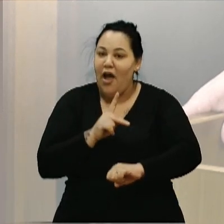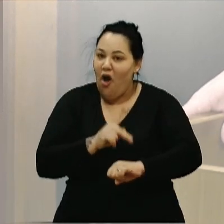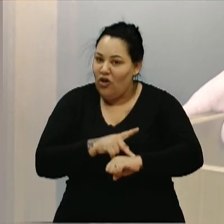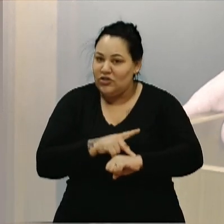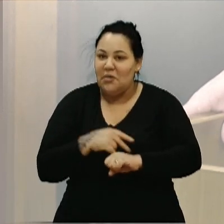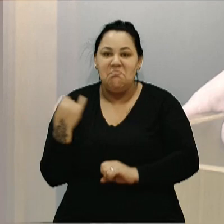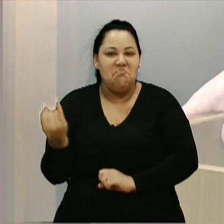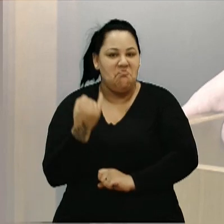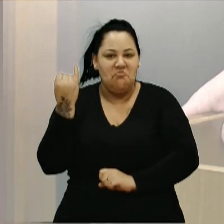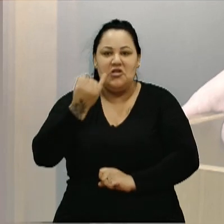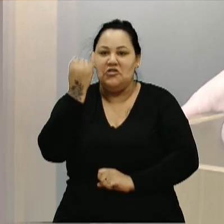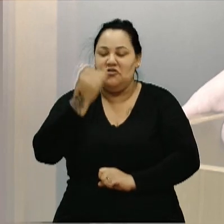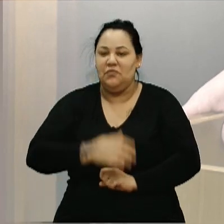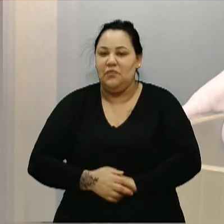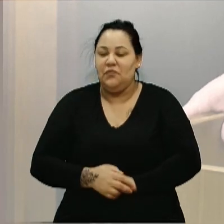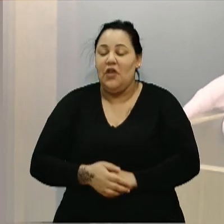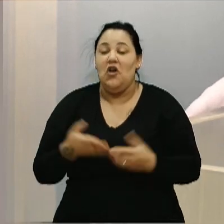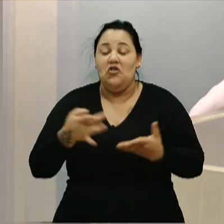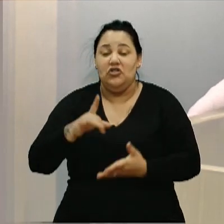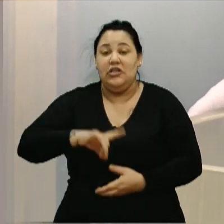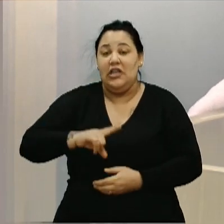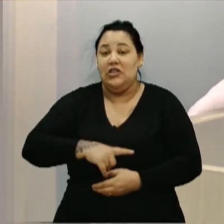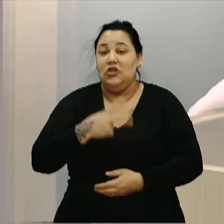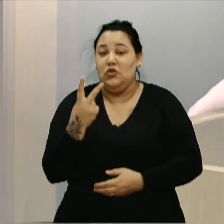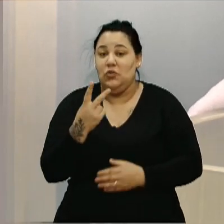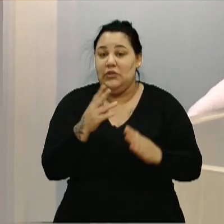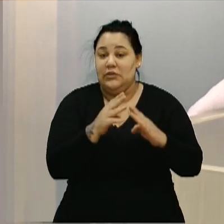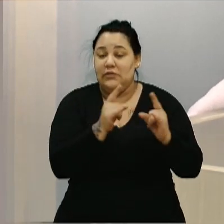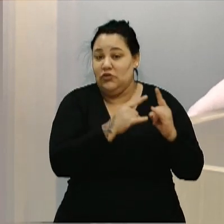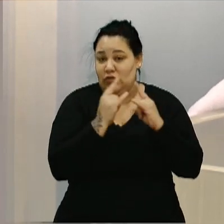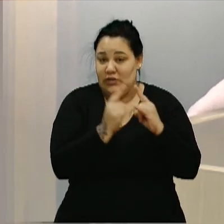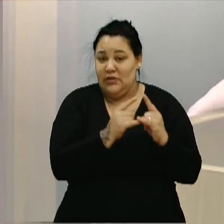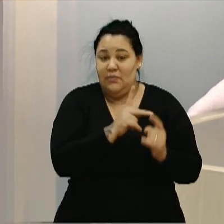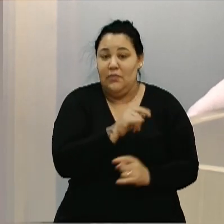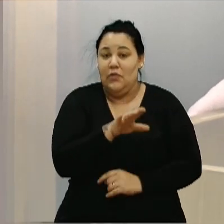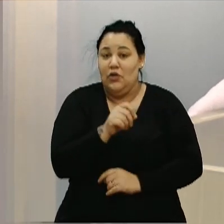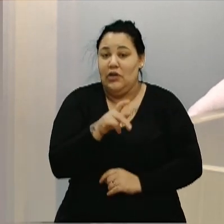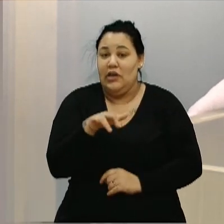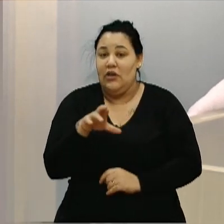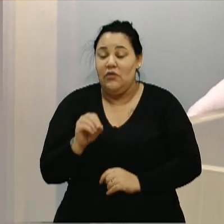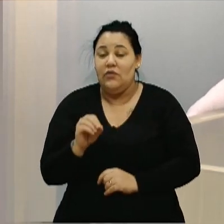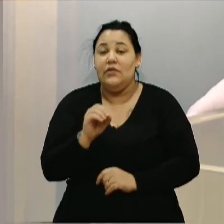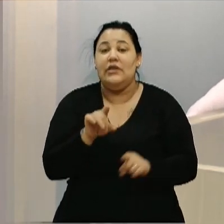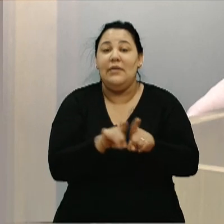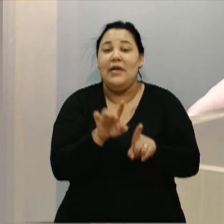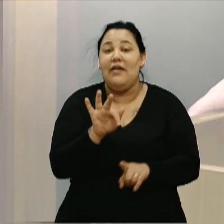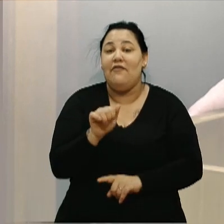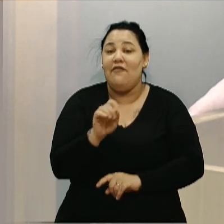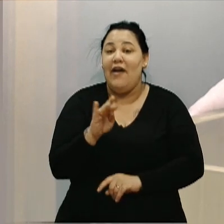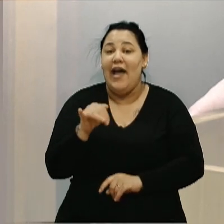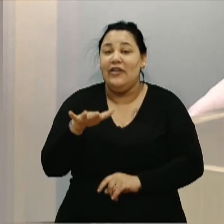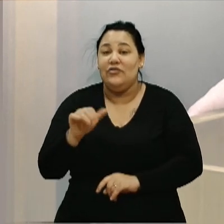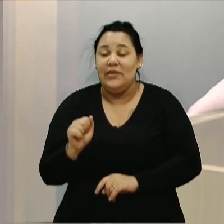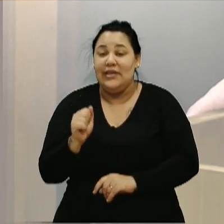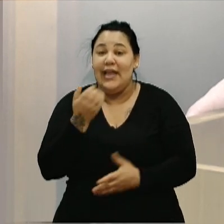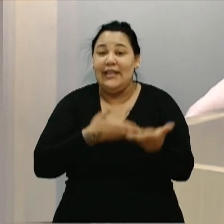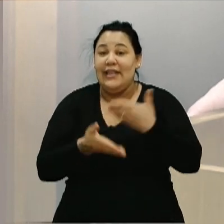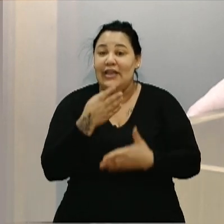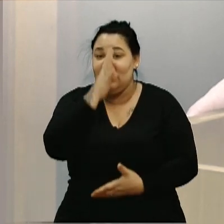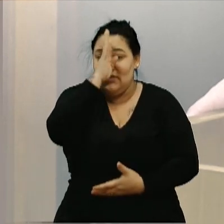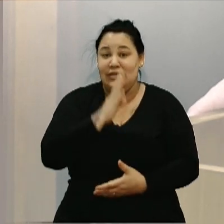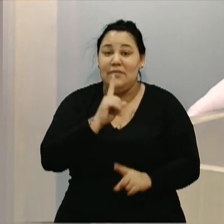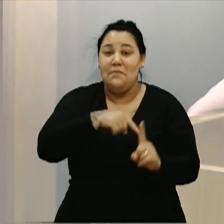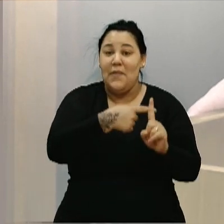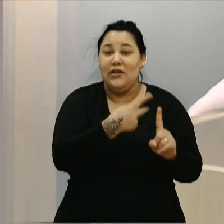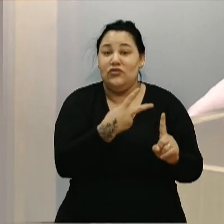unidades educacionais próprias localizadas nos bairros Pioneiro e Fátima, que atendem de forma gratuita mais de 220